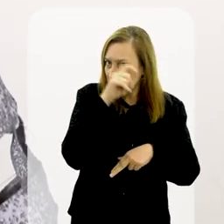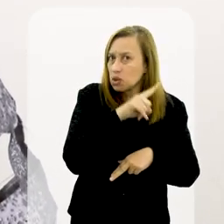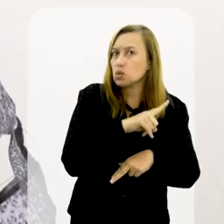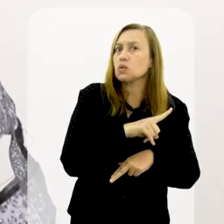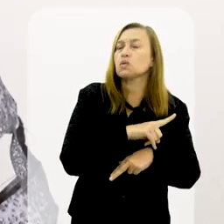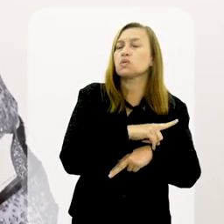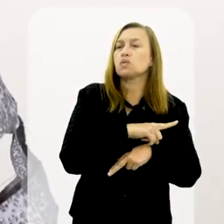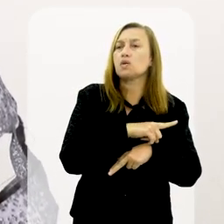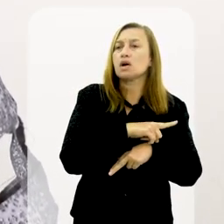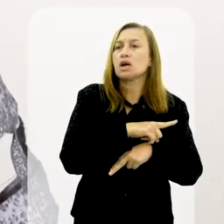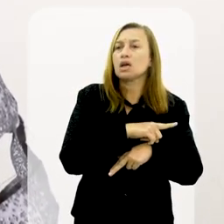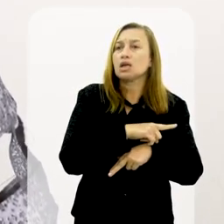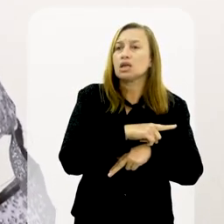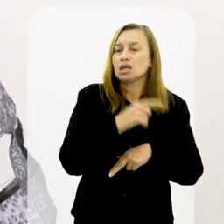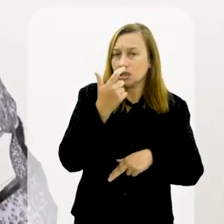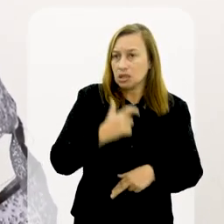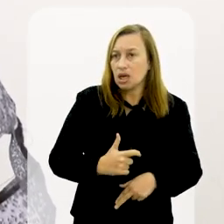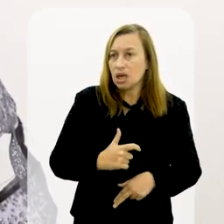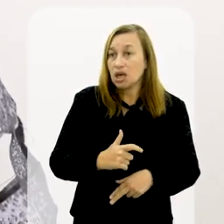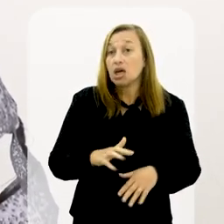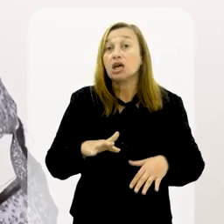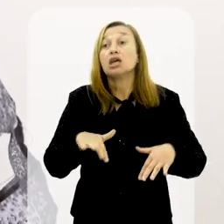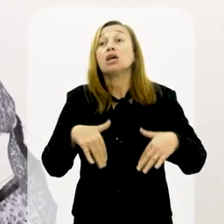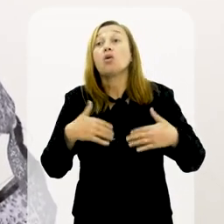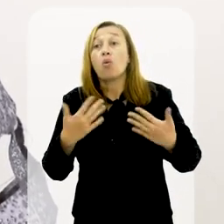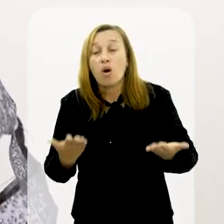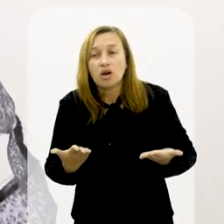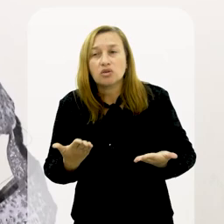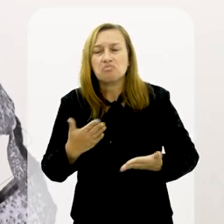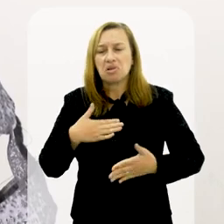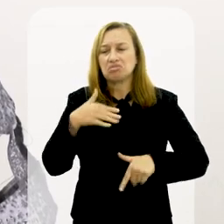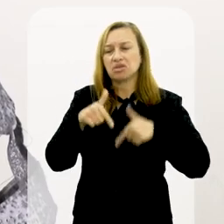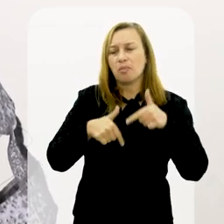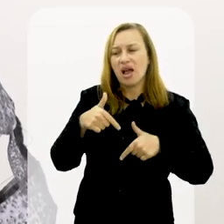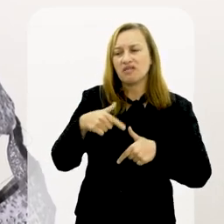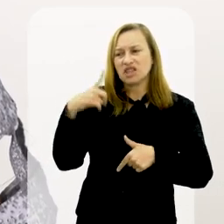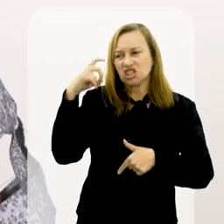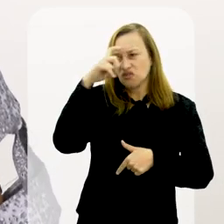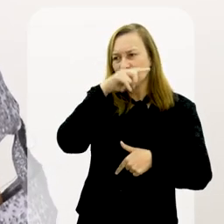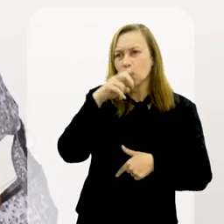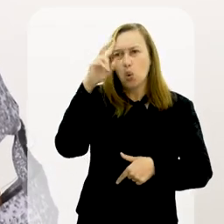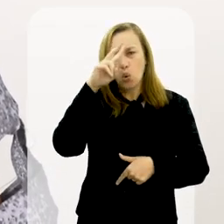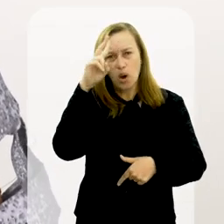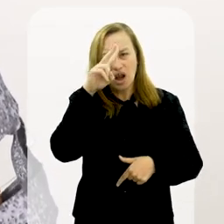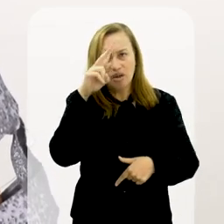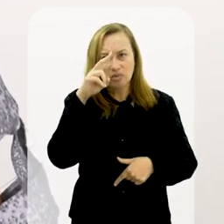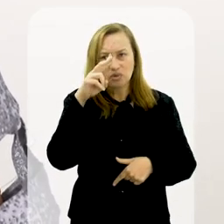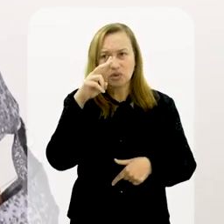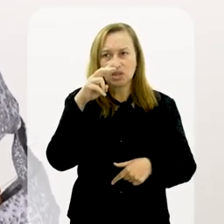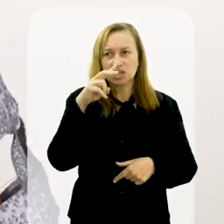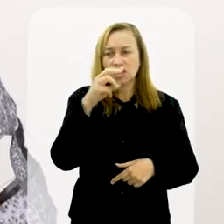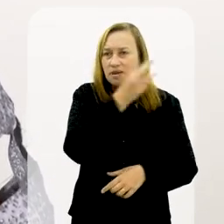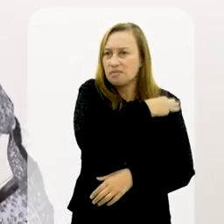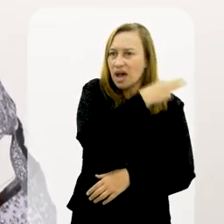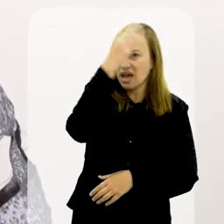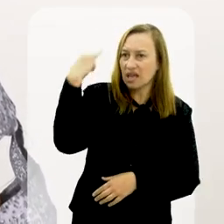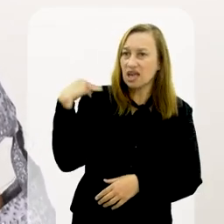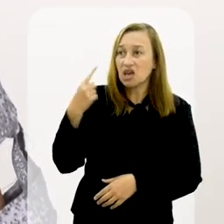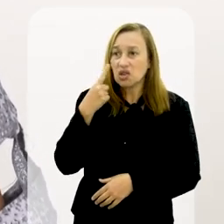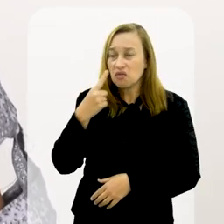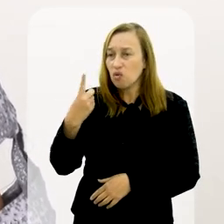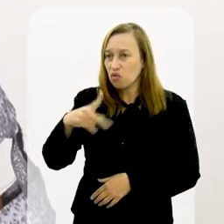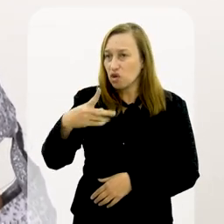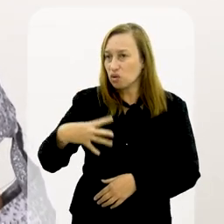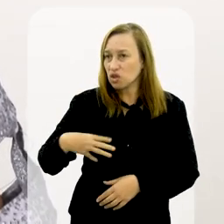árduo. E aí, quando o meu exercício fica árduo, eu lembro que Maria teve que acolher o